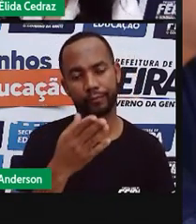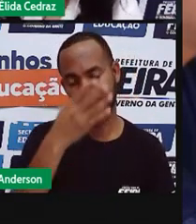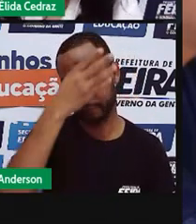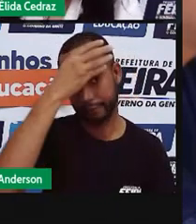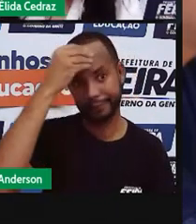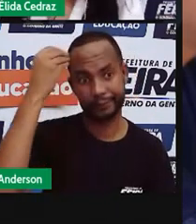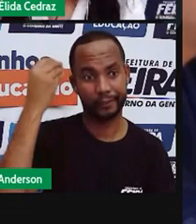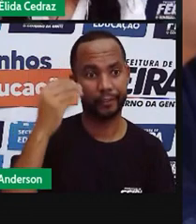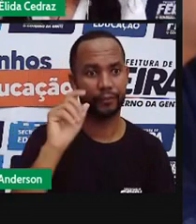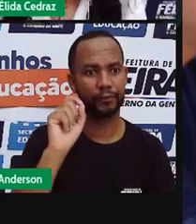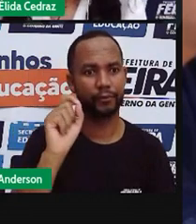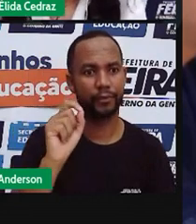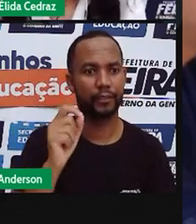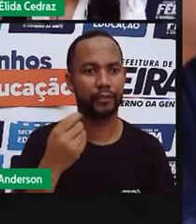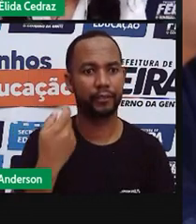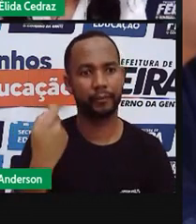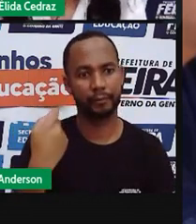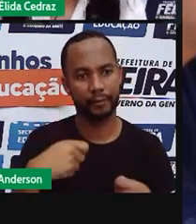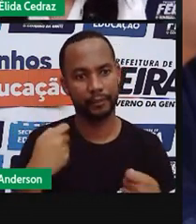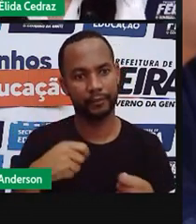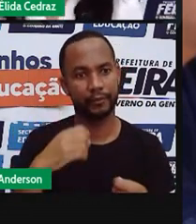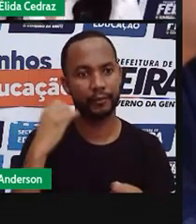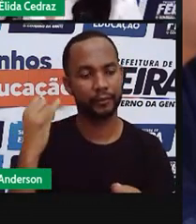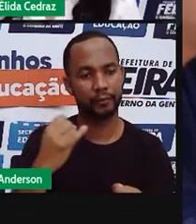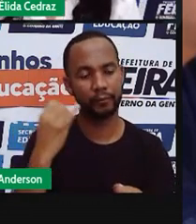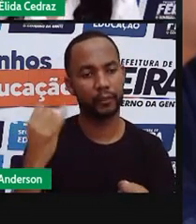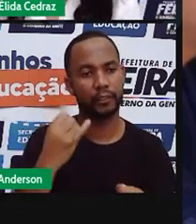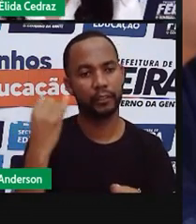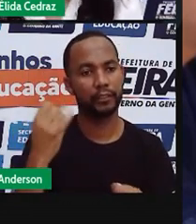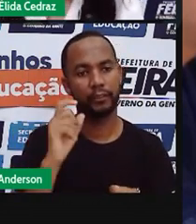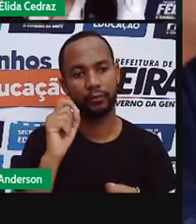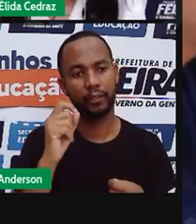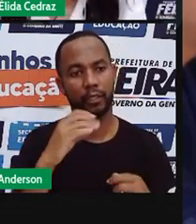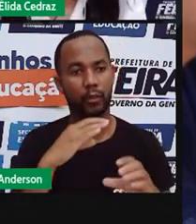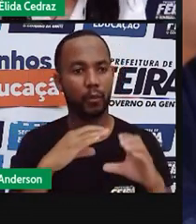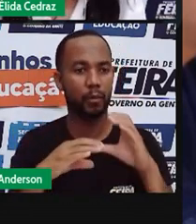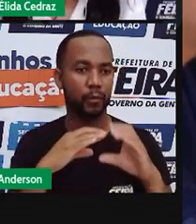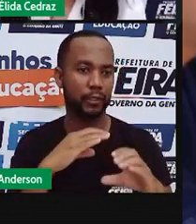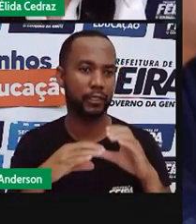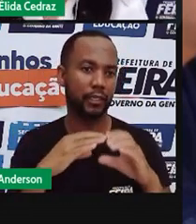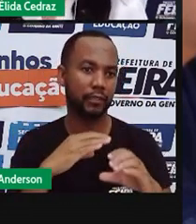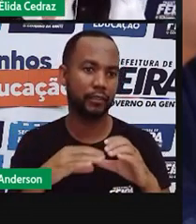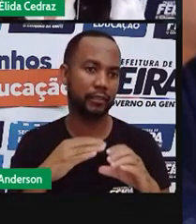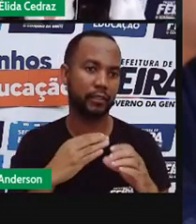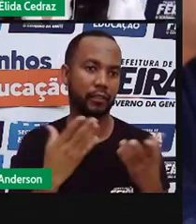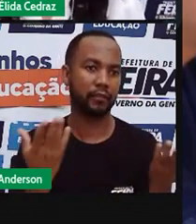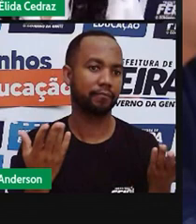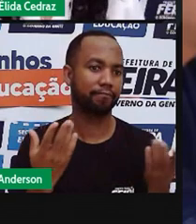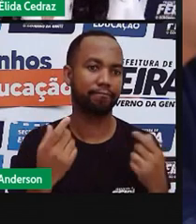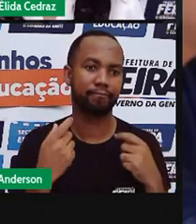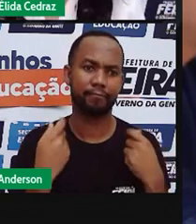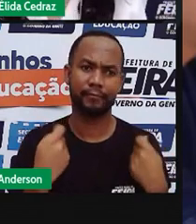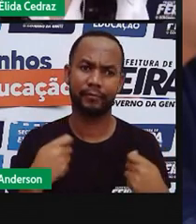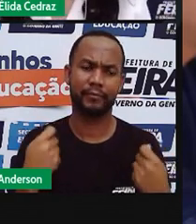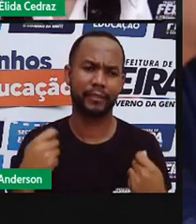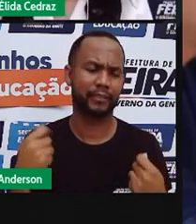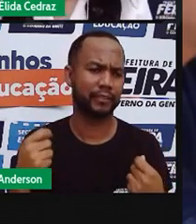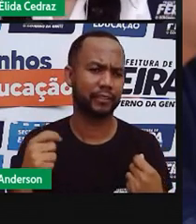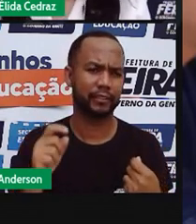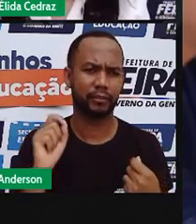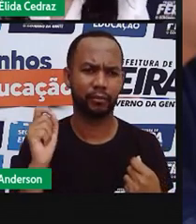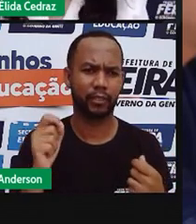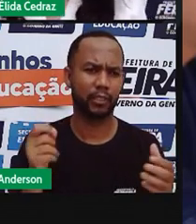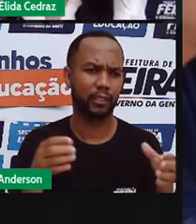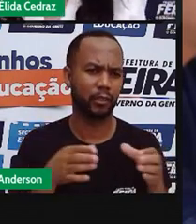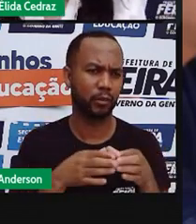esses momentos são muito importantes para uma comunicação direta, sem necessidade do